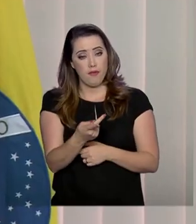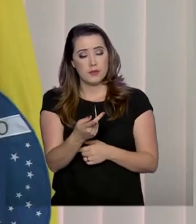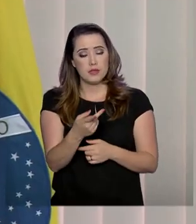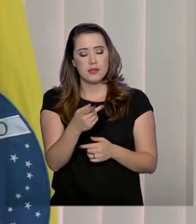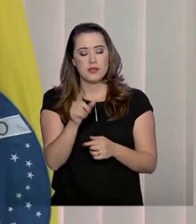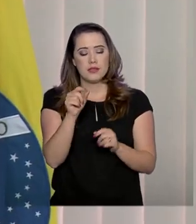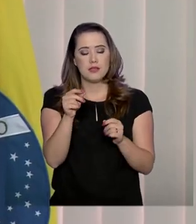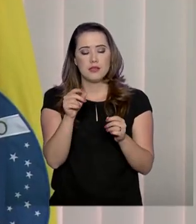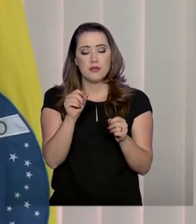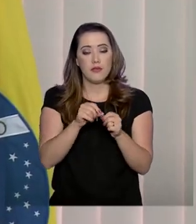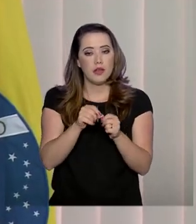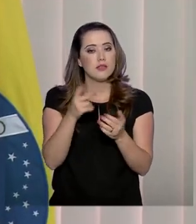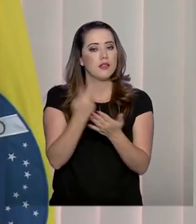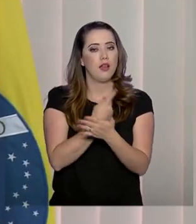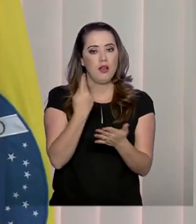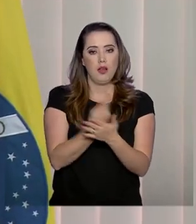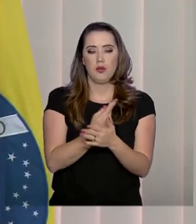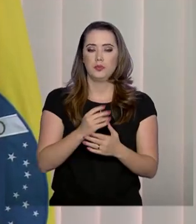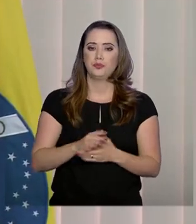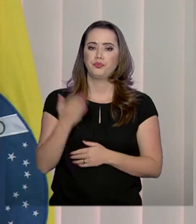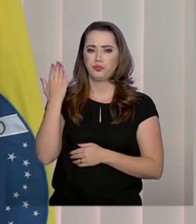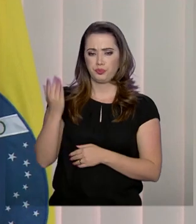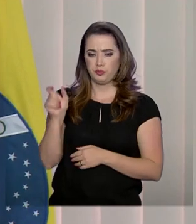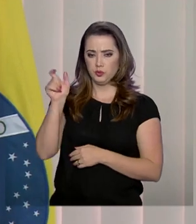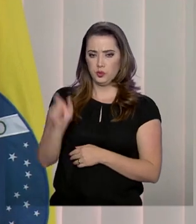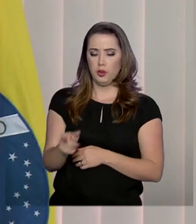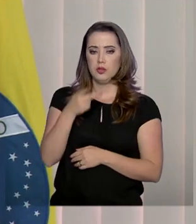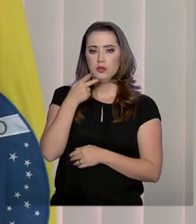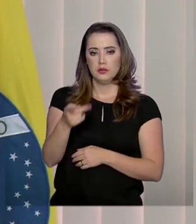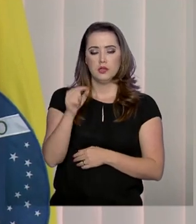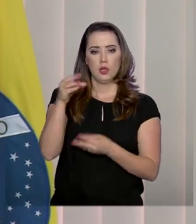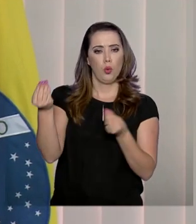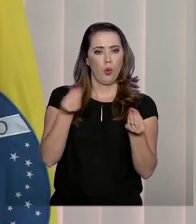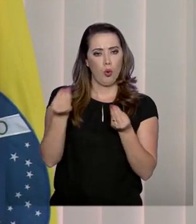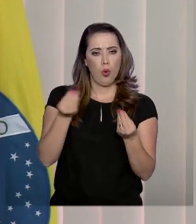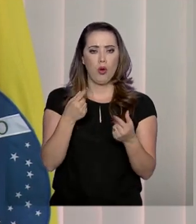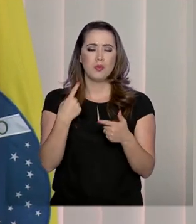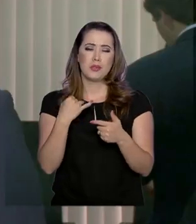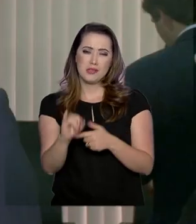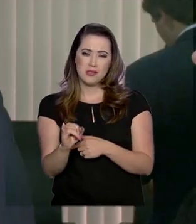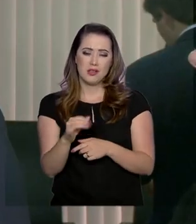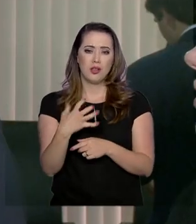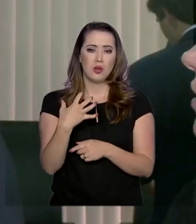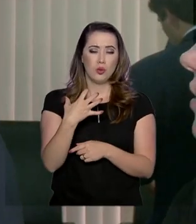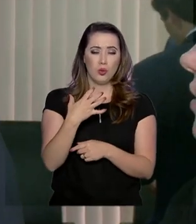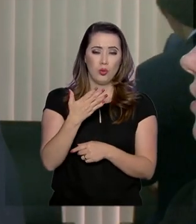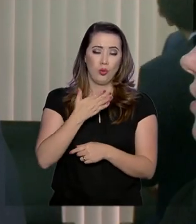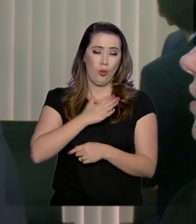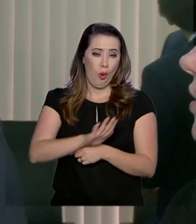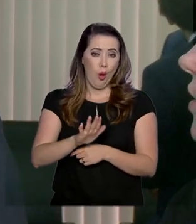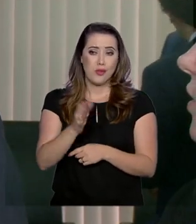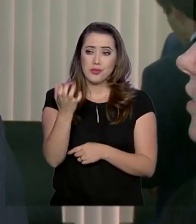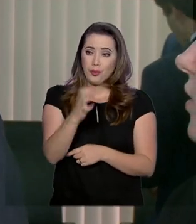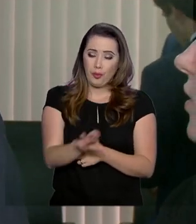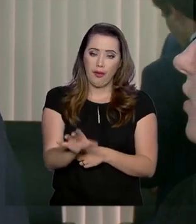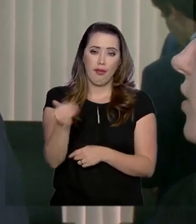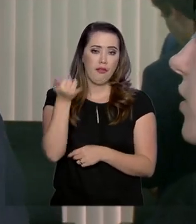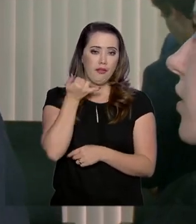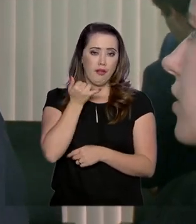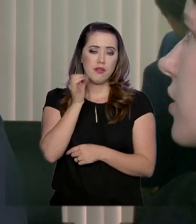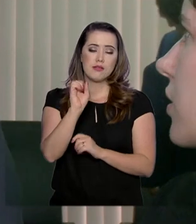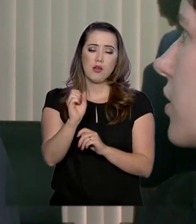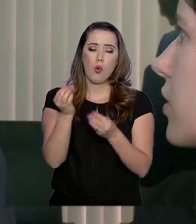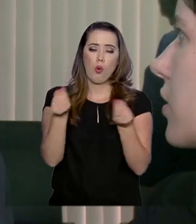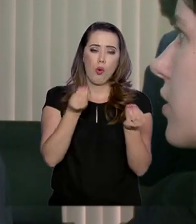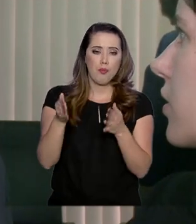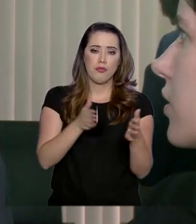Secretário Nacional do Consumidor mostra os caminhos para quem se sentir lesado. Ele vai poder utilizar